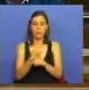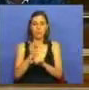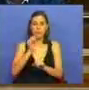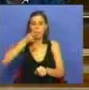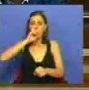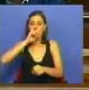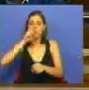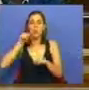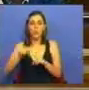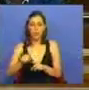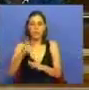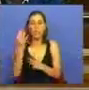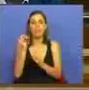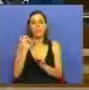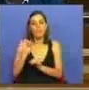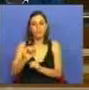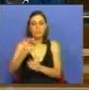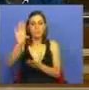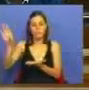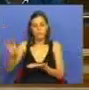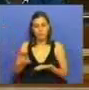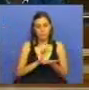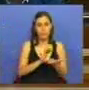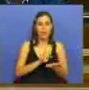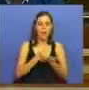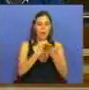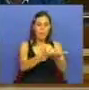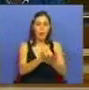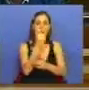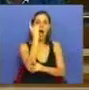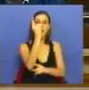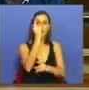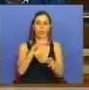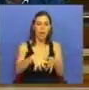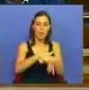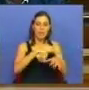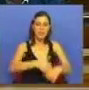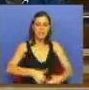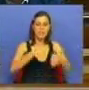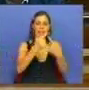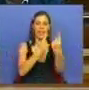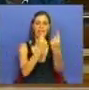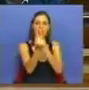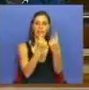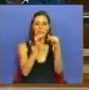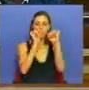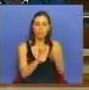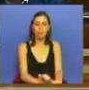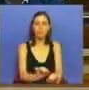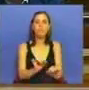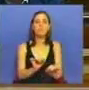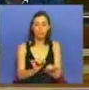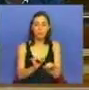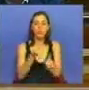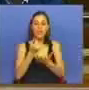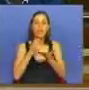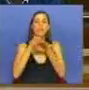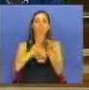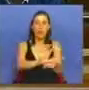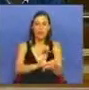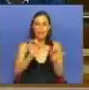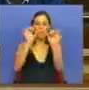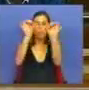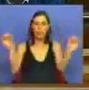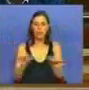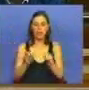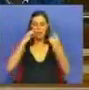petrolíferos deve servir para financiar as autoridades metropolitanas de transporte e deve servir para financiar o